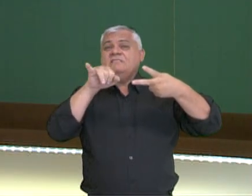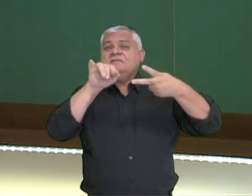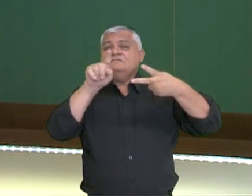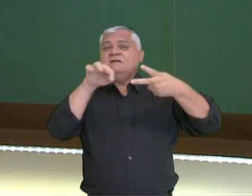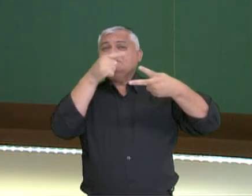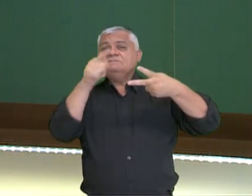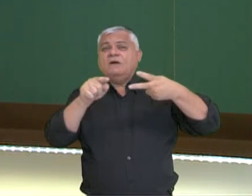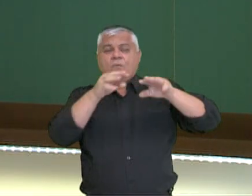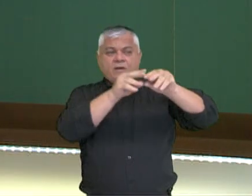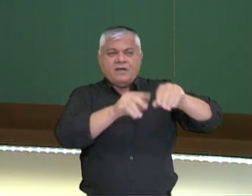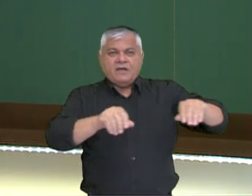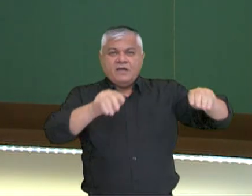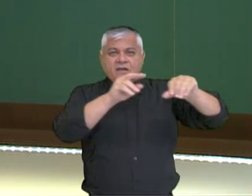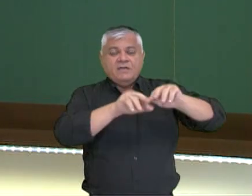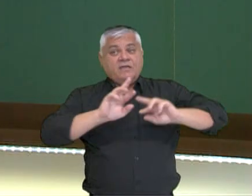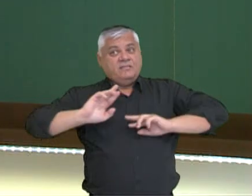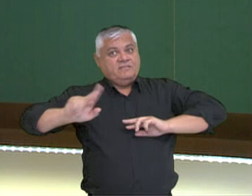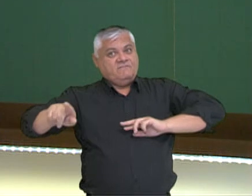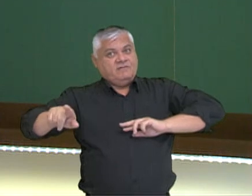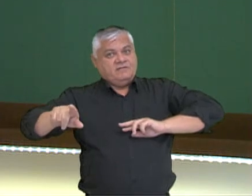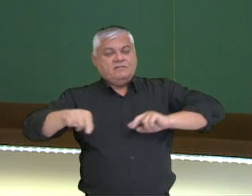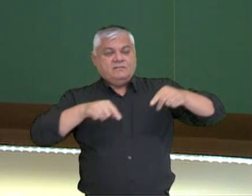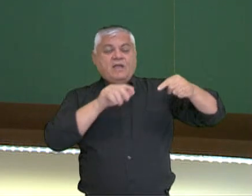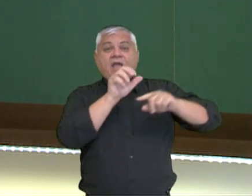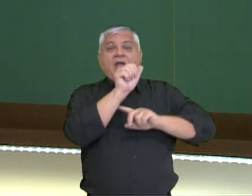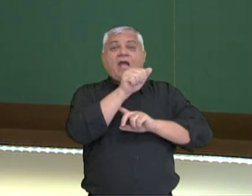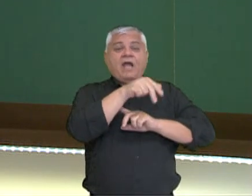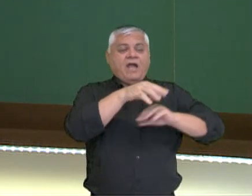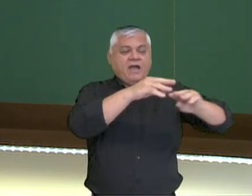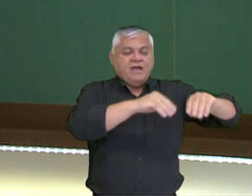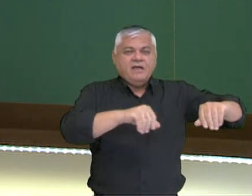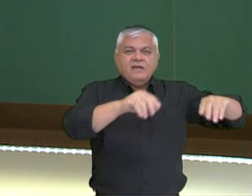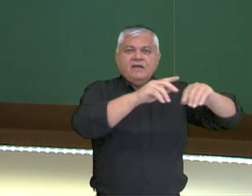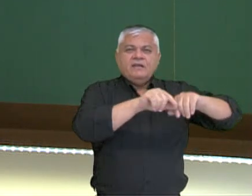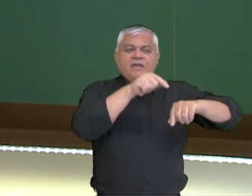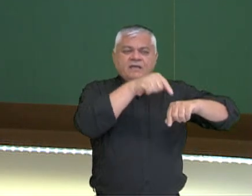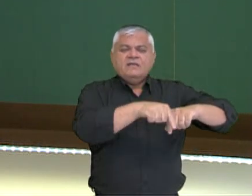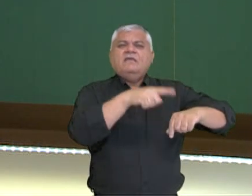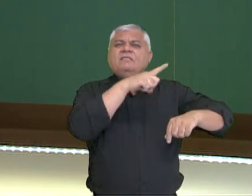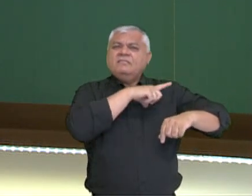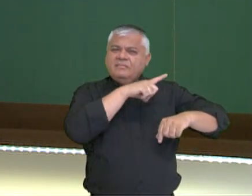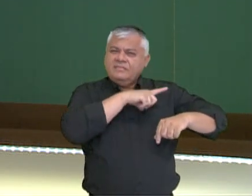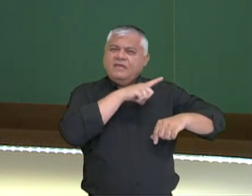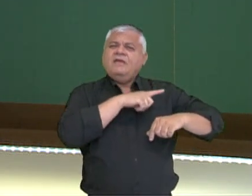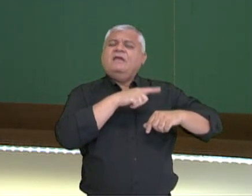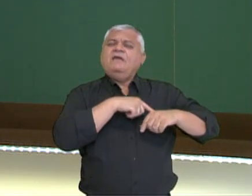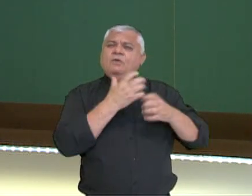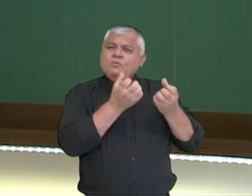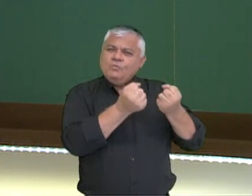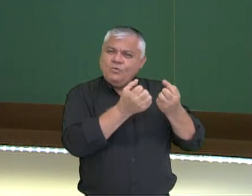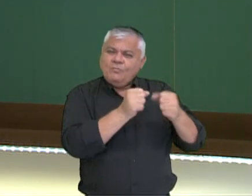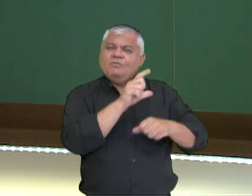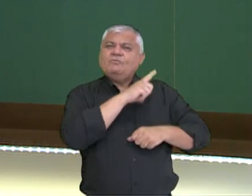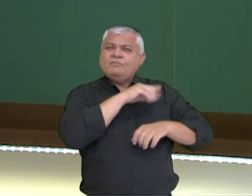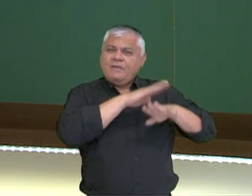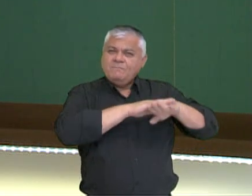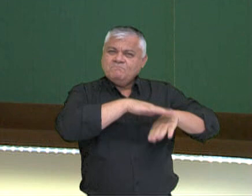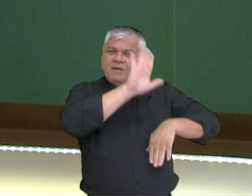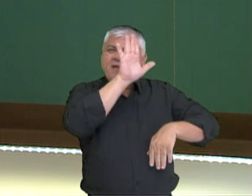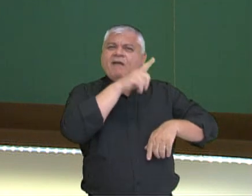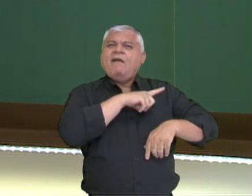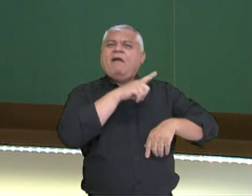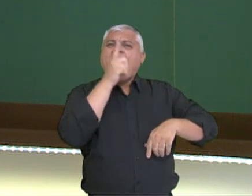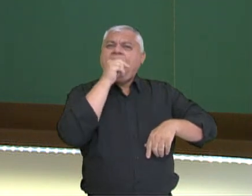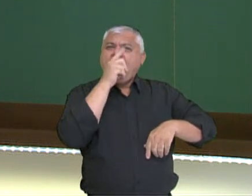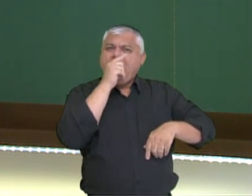arenização, que diferente da desertificação, ocorre em áreas de clima com um teor de umidade muito maior, ou seja,